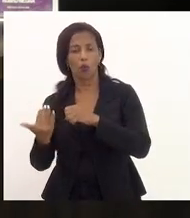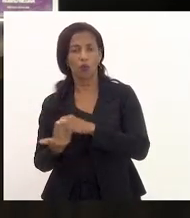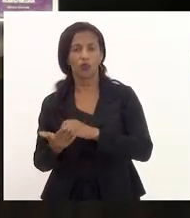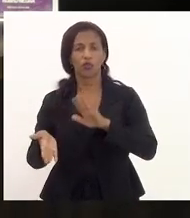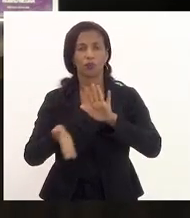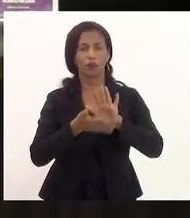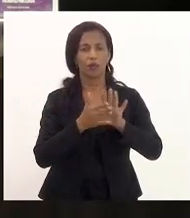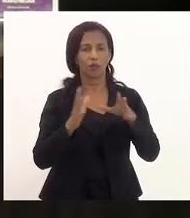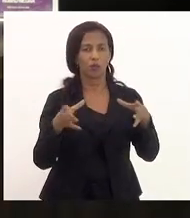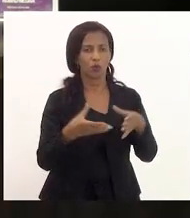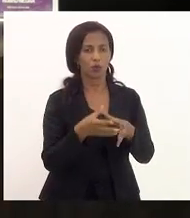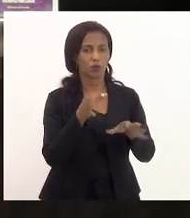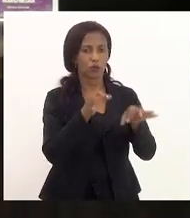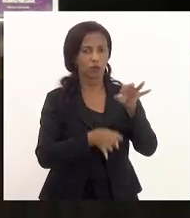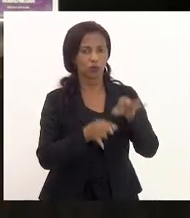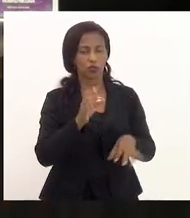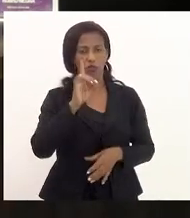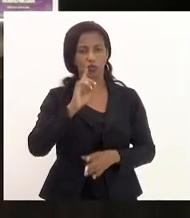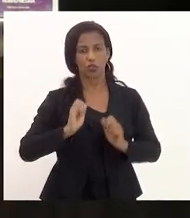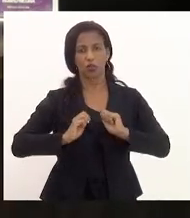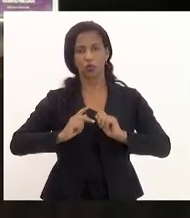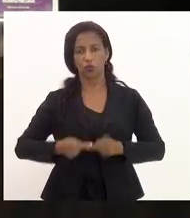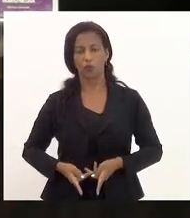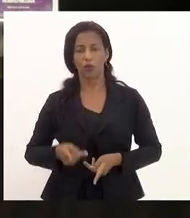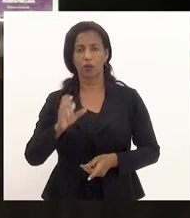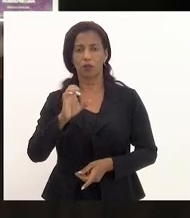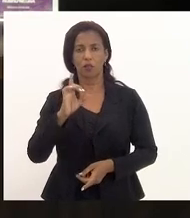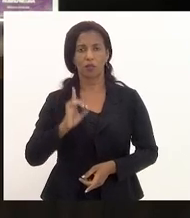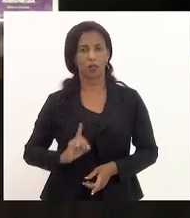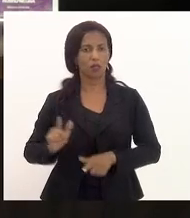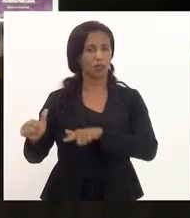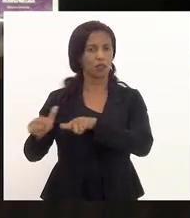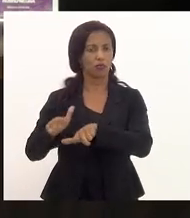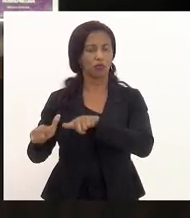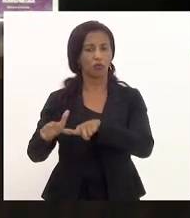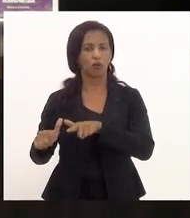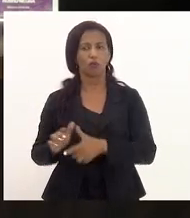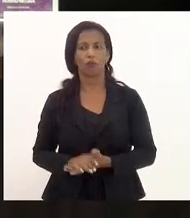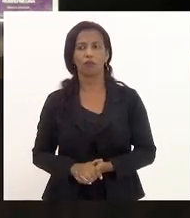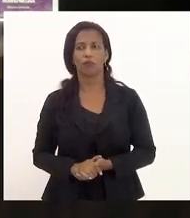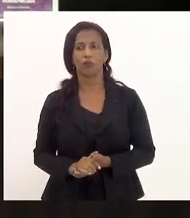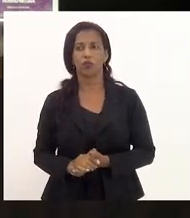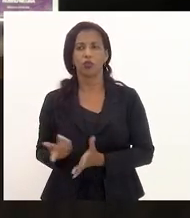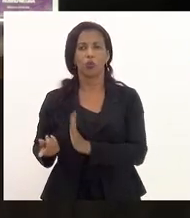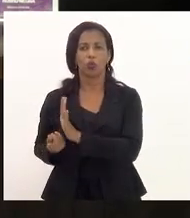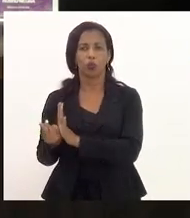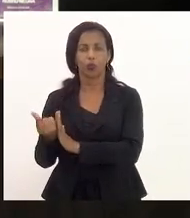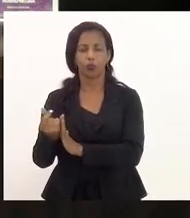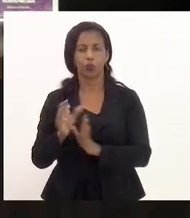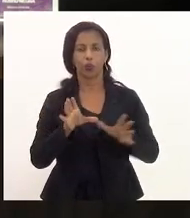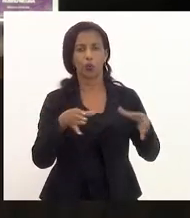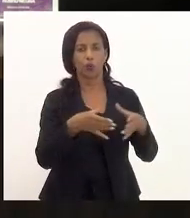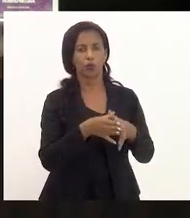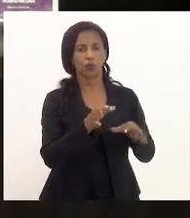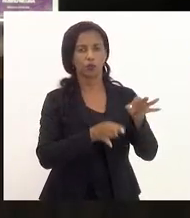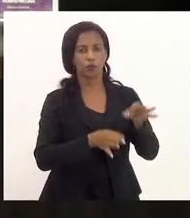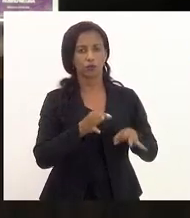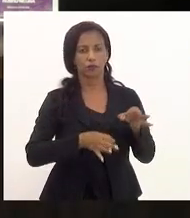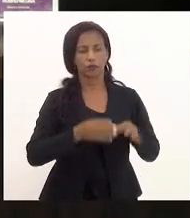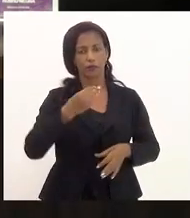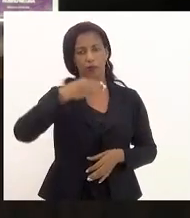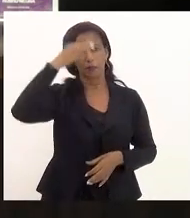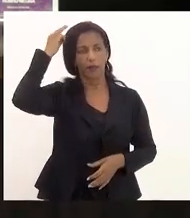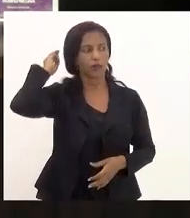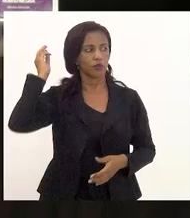Pareceres das Comissões de Constituição, Justiça, Defesa dos Direitos Humanos e Cidadania, de Trabalho e de Orçamento. Pela Comissão de Constituição e Justiça, deputado Márcio